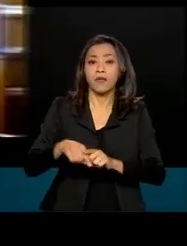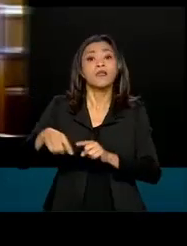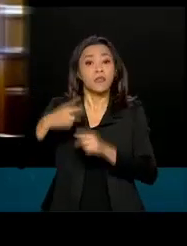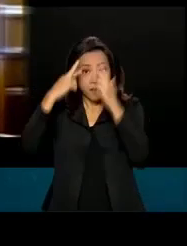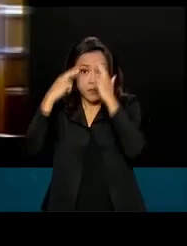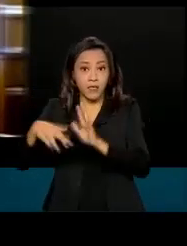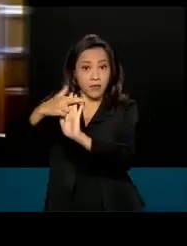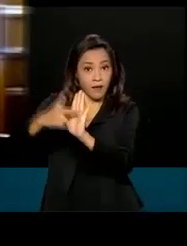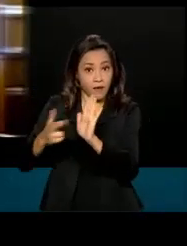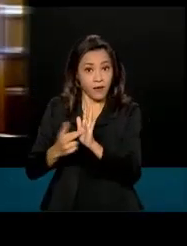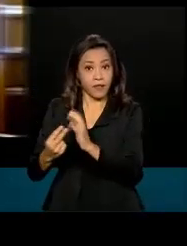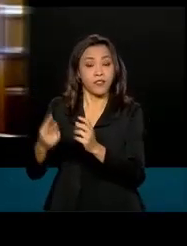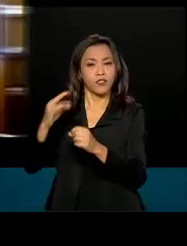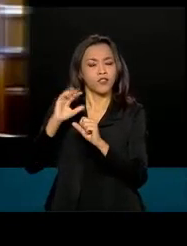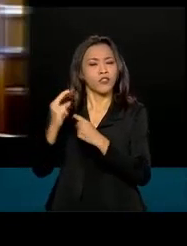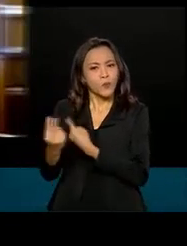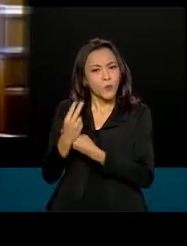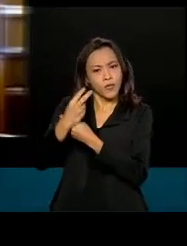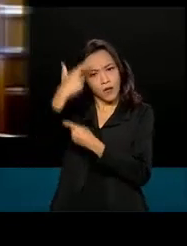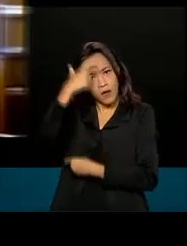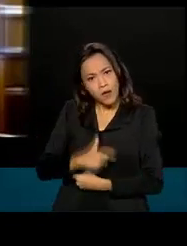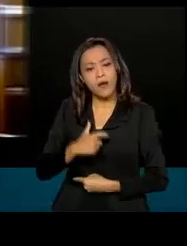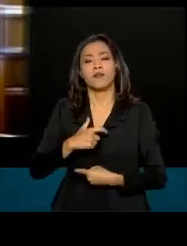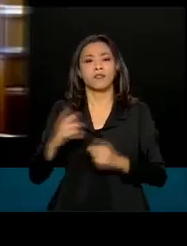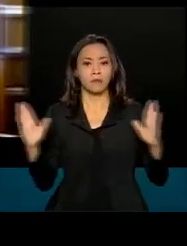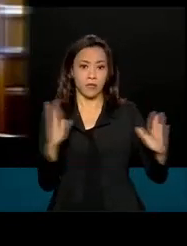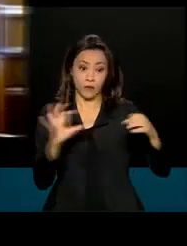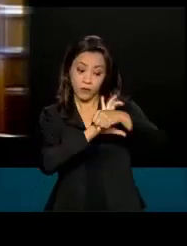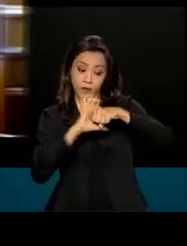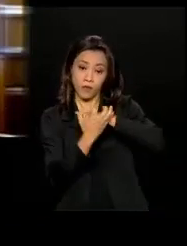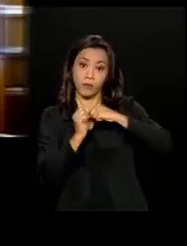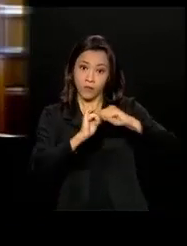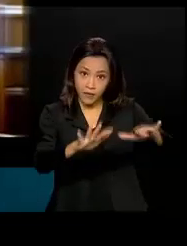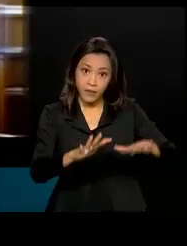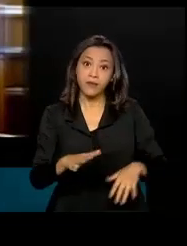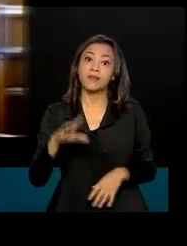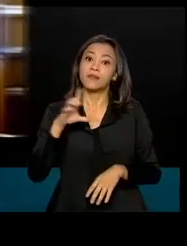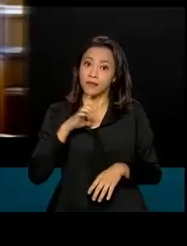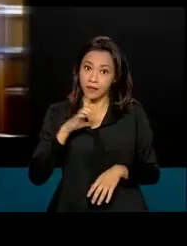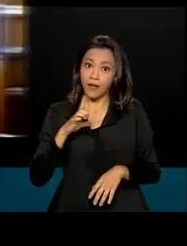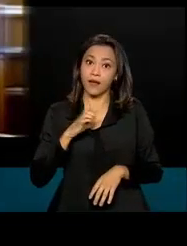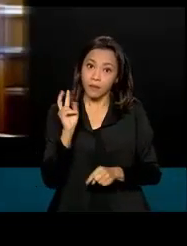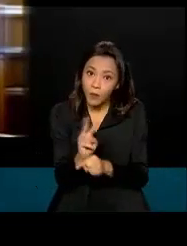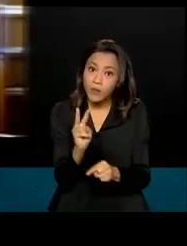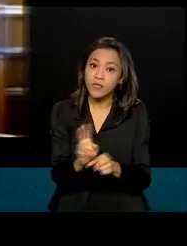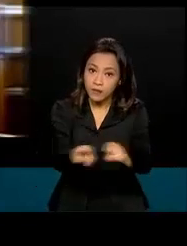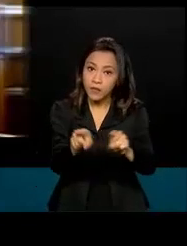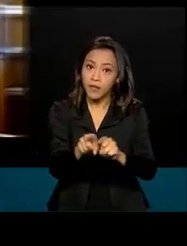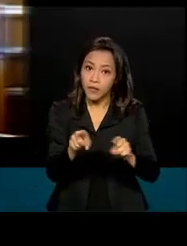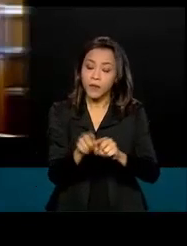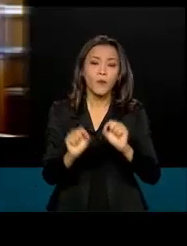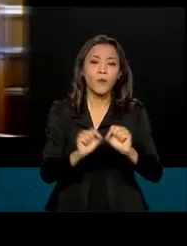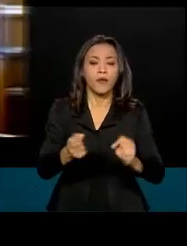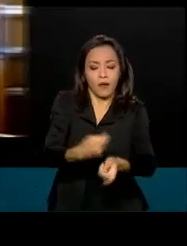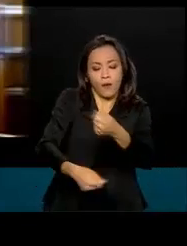próprio aprendizado de como se proteger durante a pandemia, estão protegendo um pouco mais a economia, é